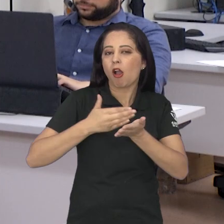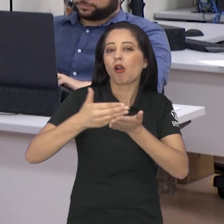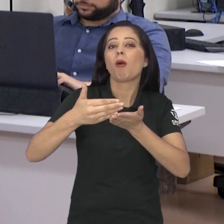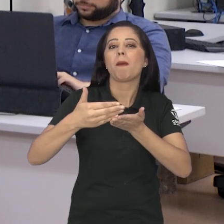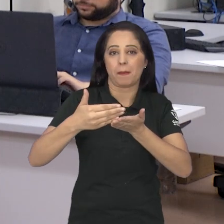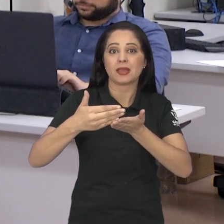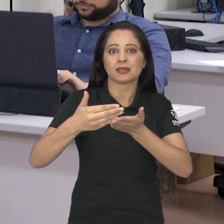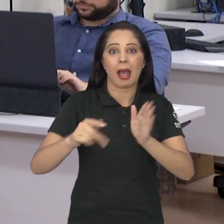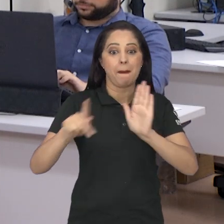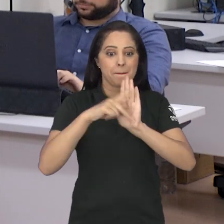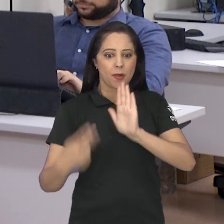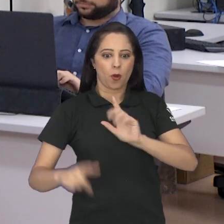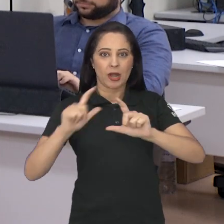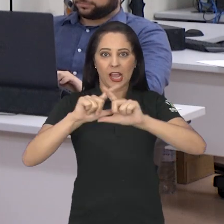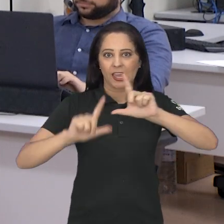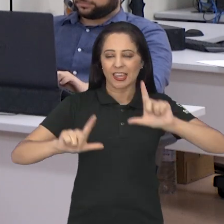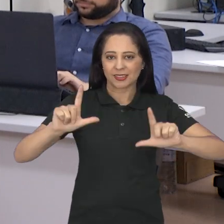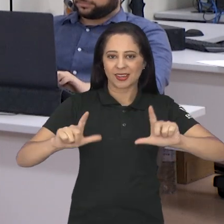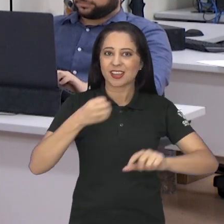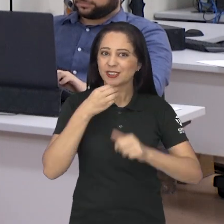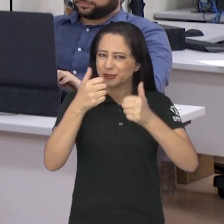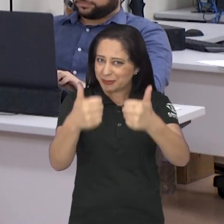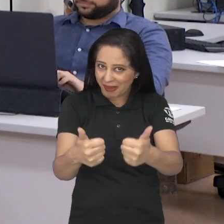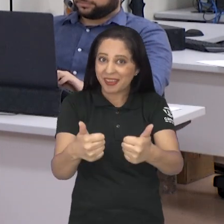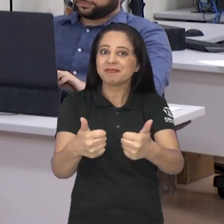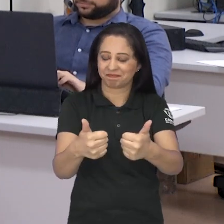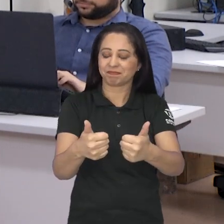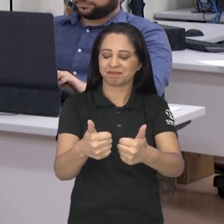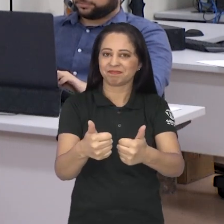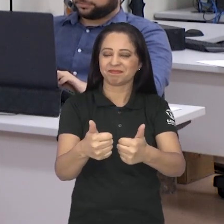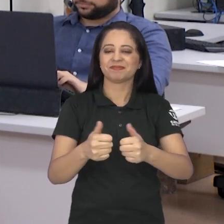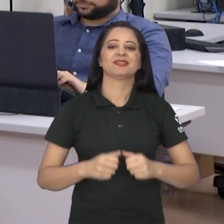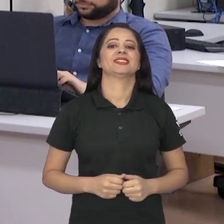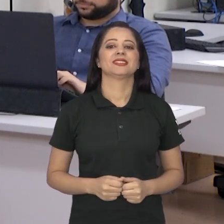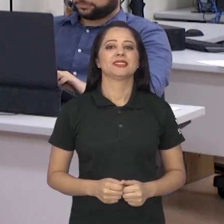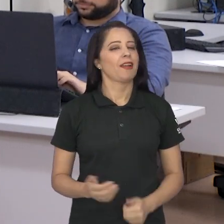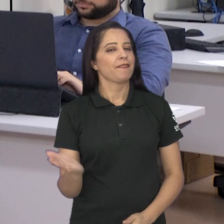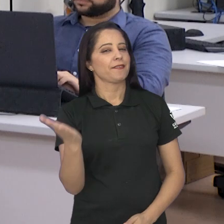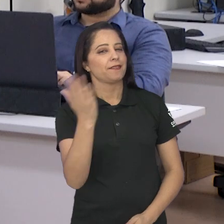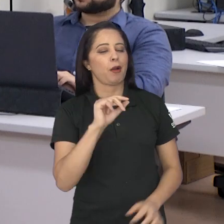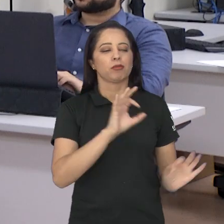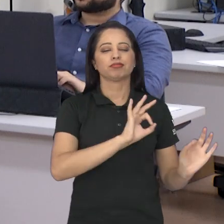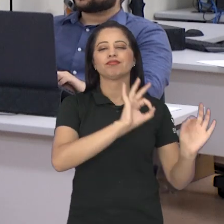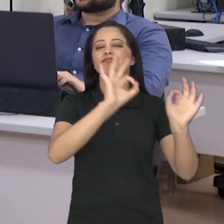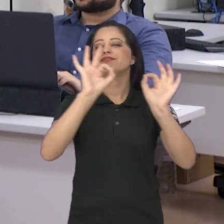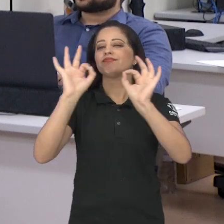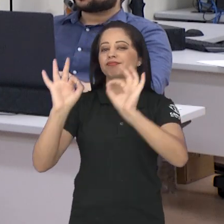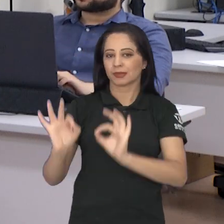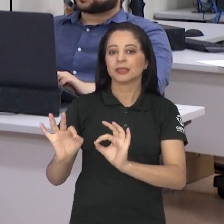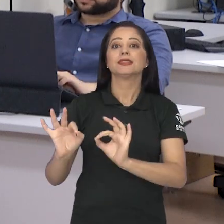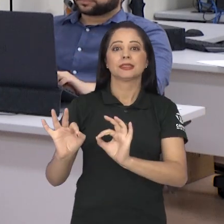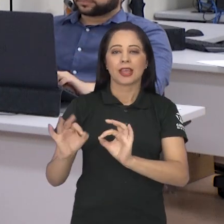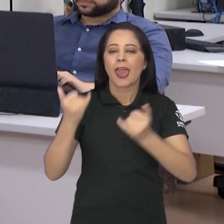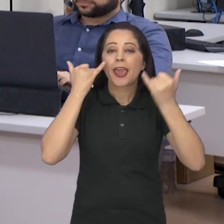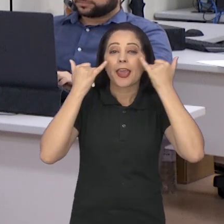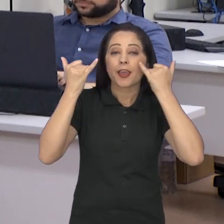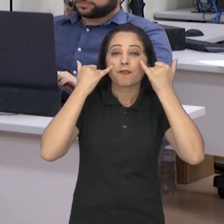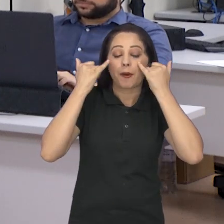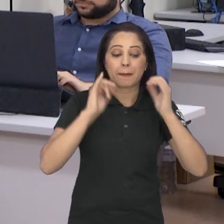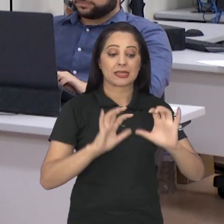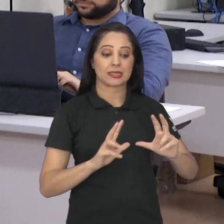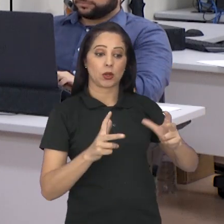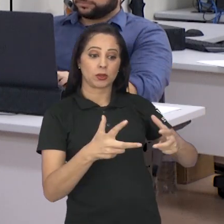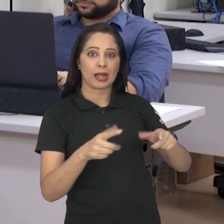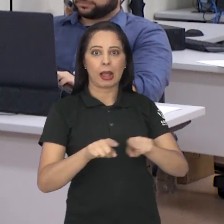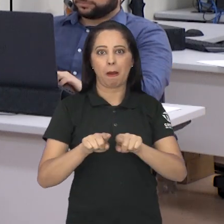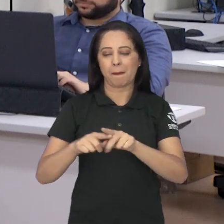programação da TV Câmara. Tudo bem por aí? Espero que bem, viu? Vem com a gente para acompanhar a partir de agora as notícias da Câmara